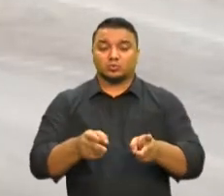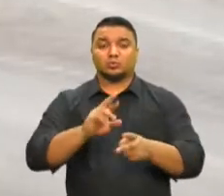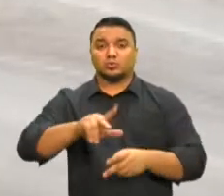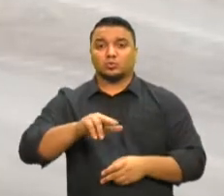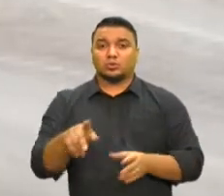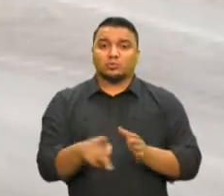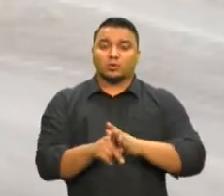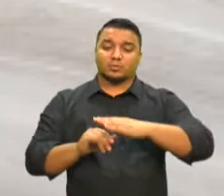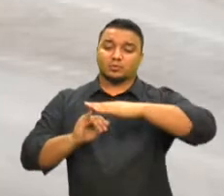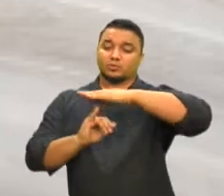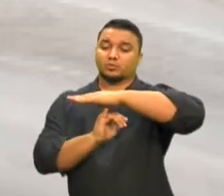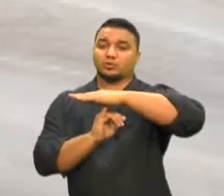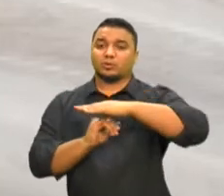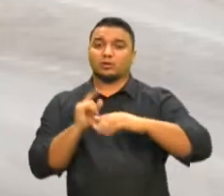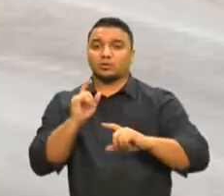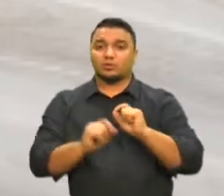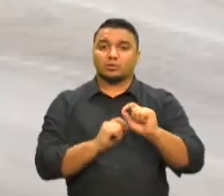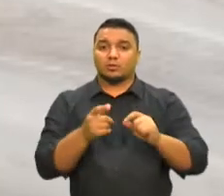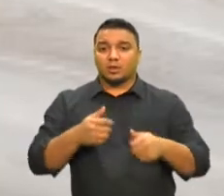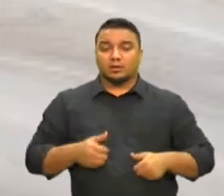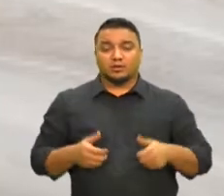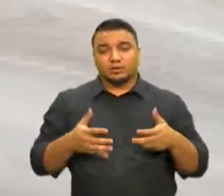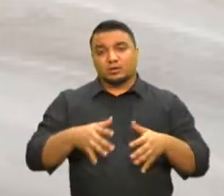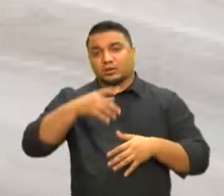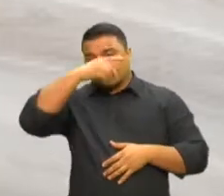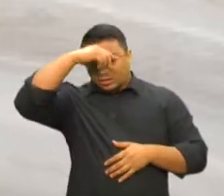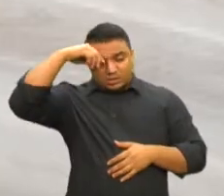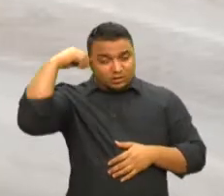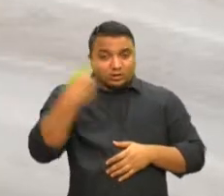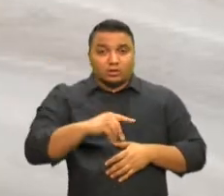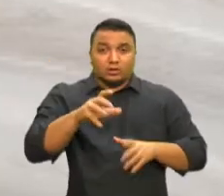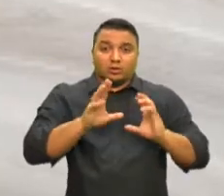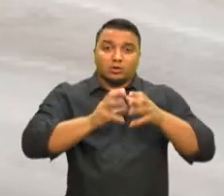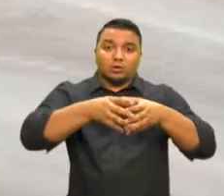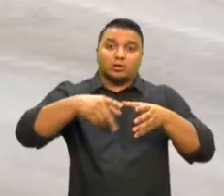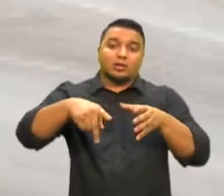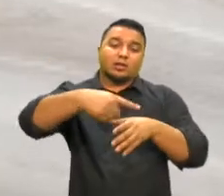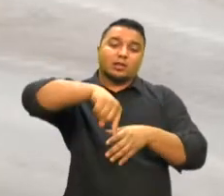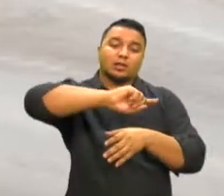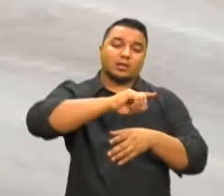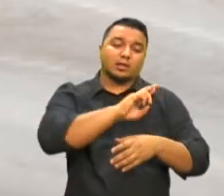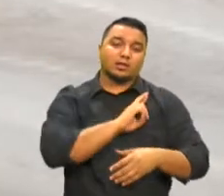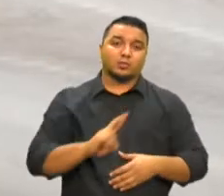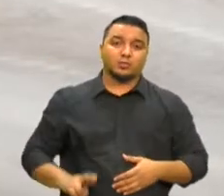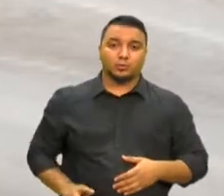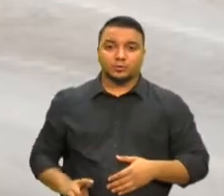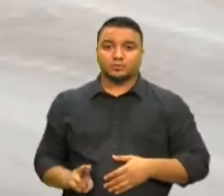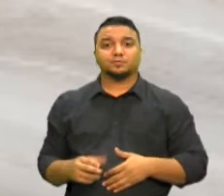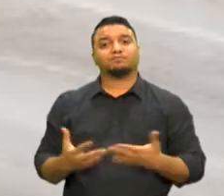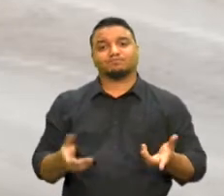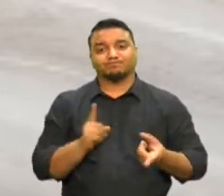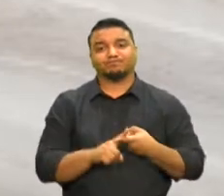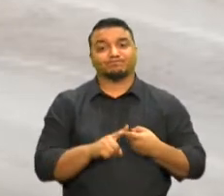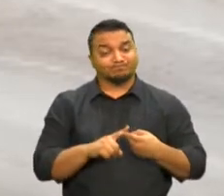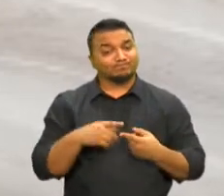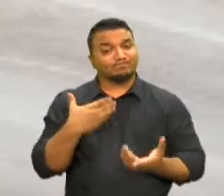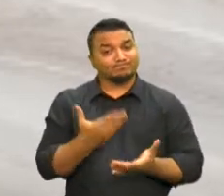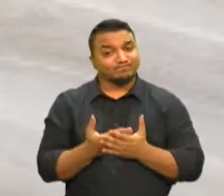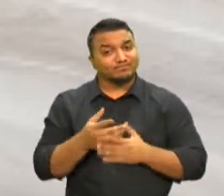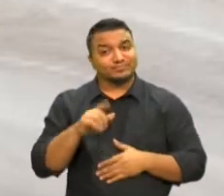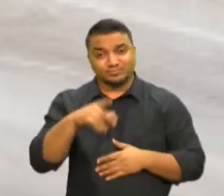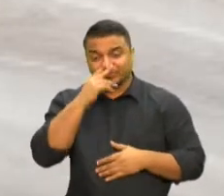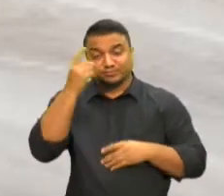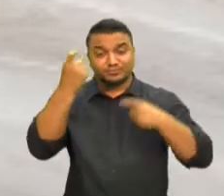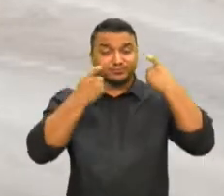instituições, aposta no desgaste das instituições da república, e, de fato, é algo tanto quanto preocupante.